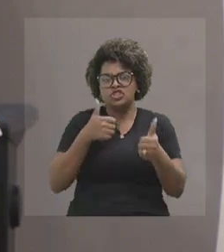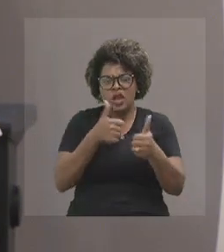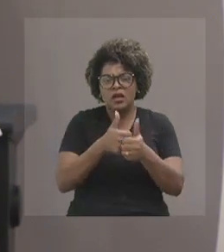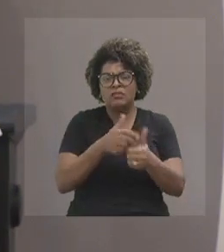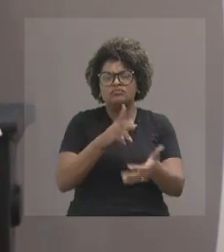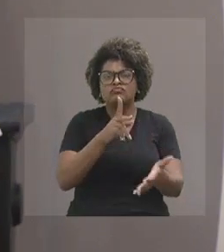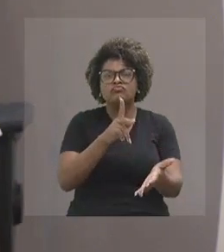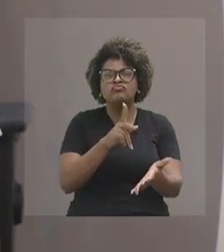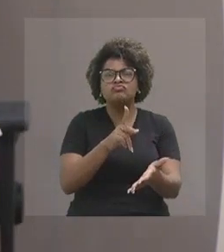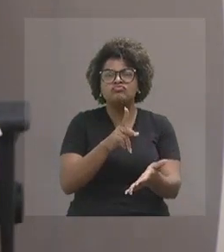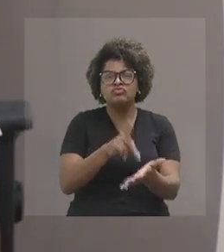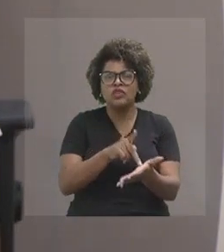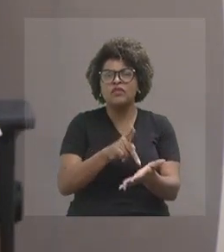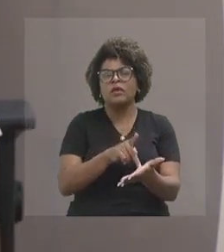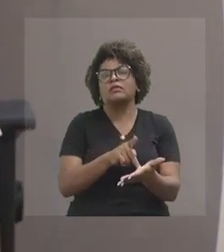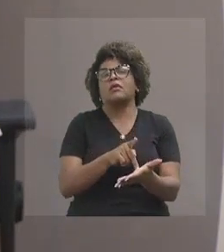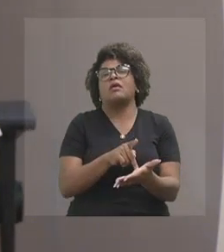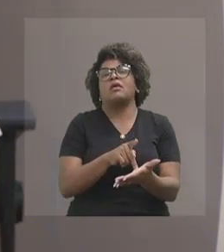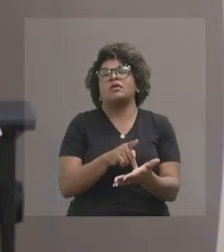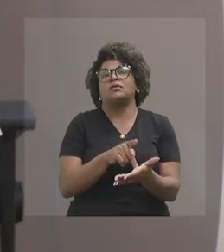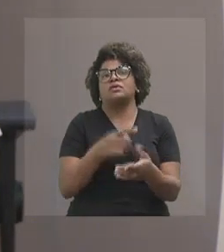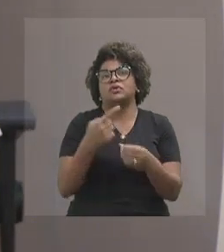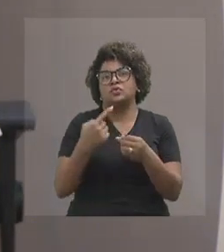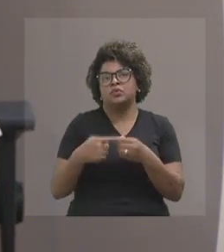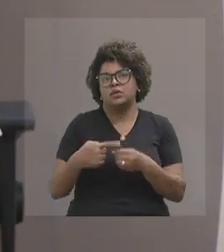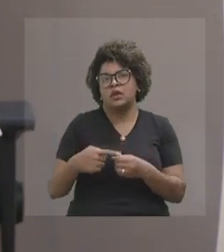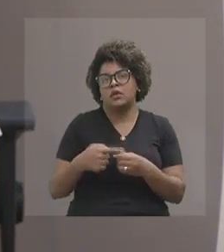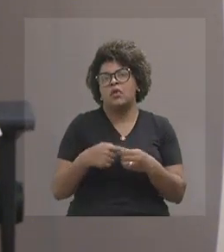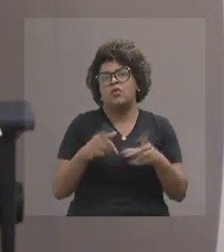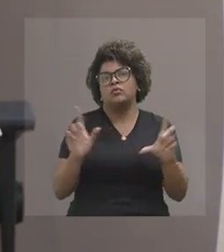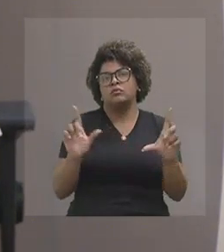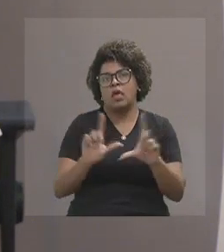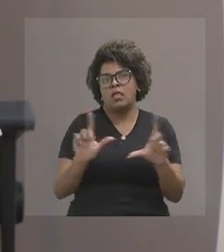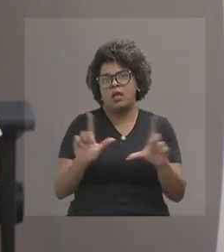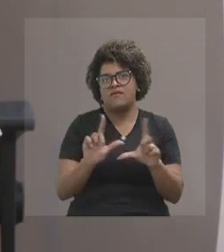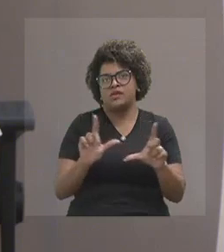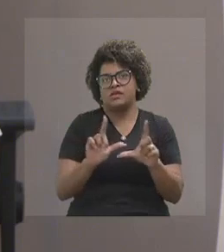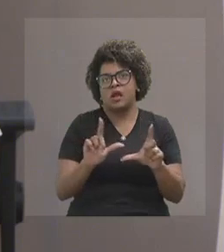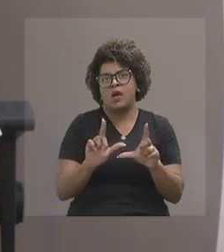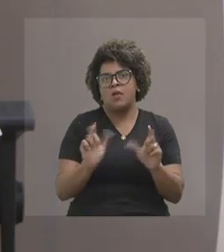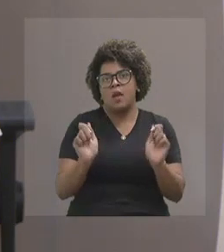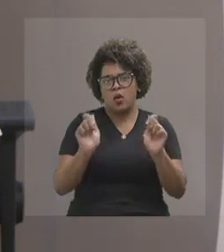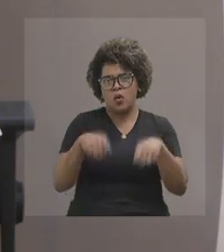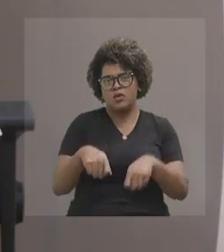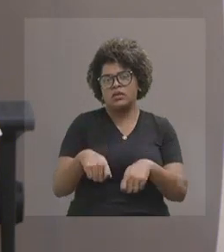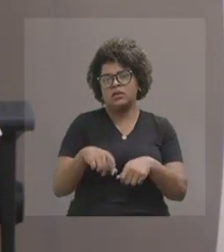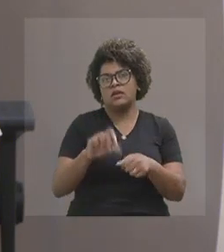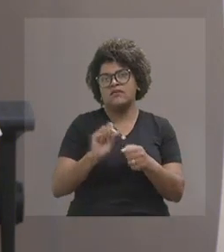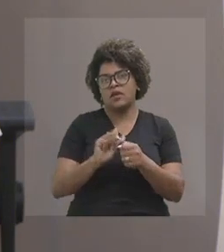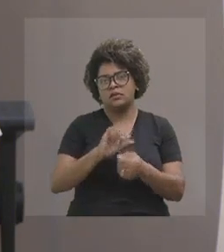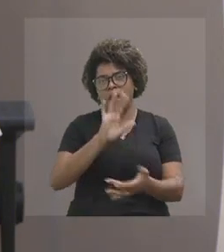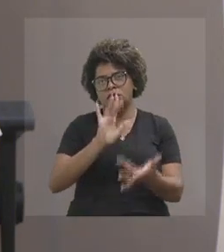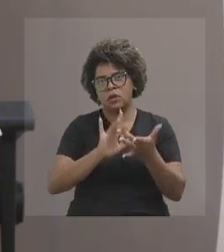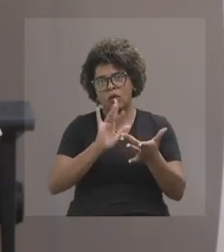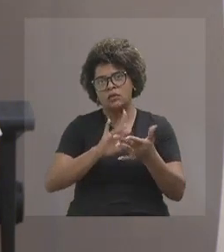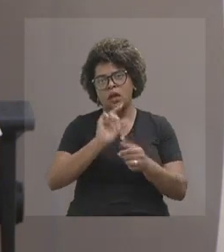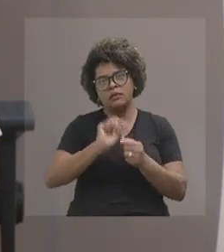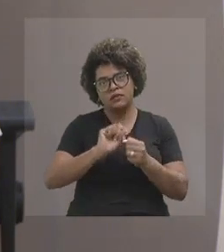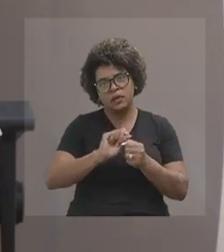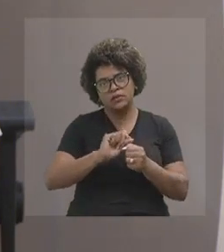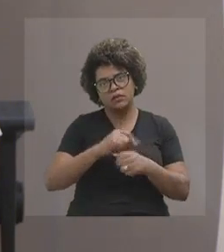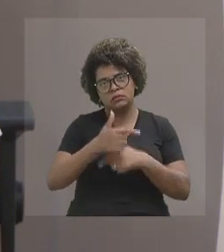do interior também, para a gente poder entregar, executar o nosso serviço